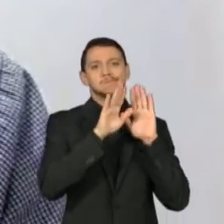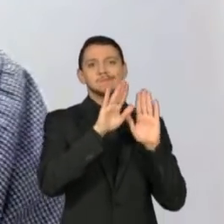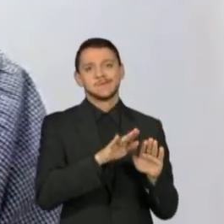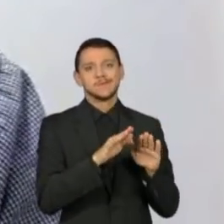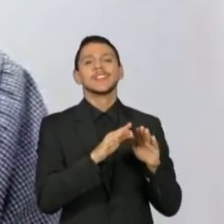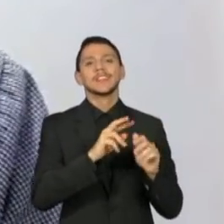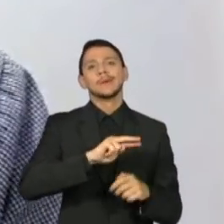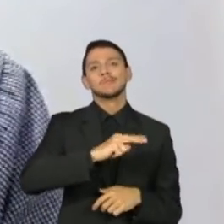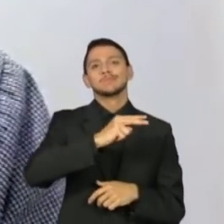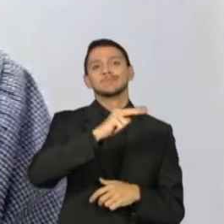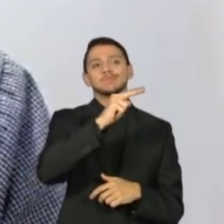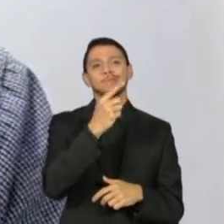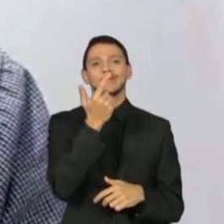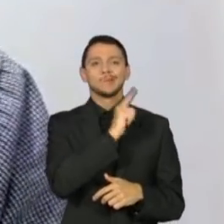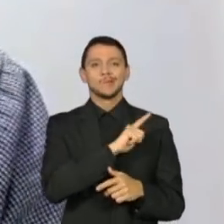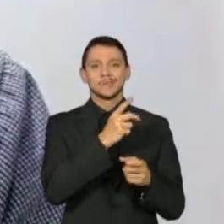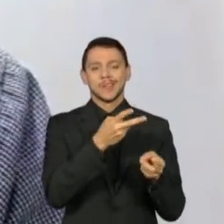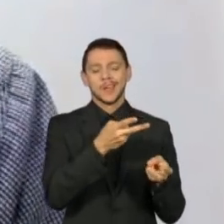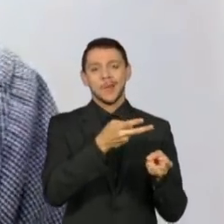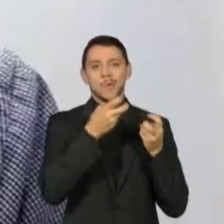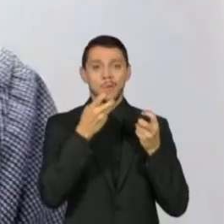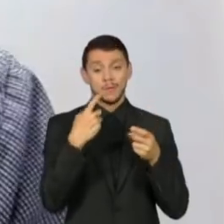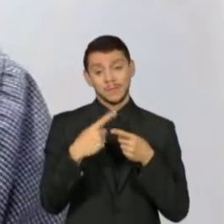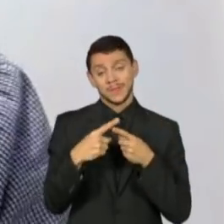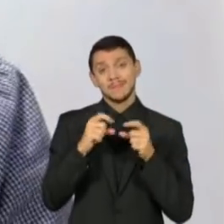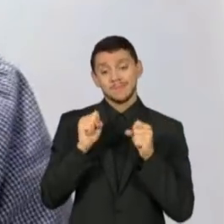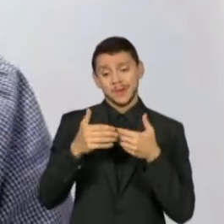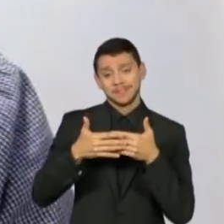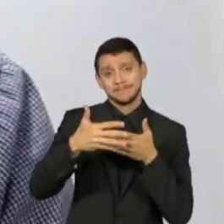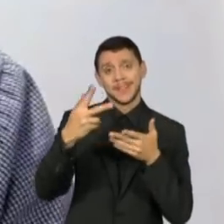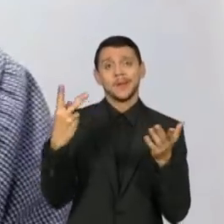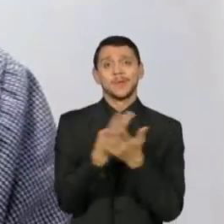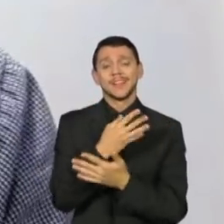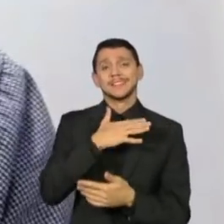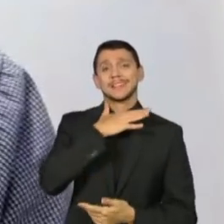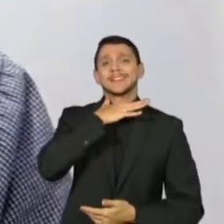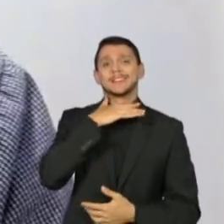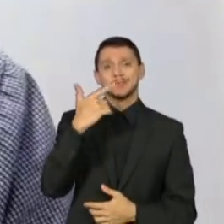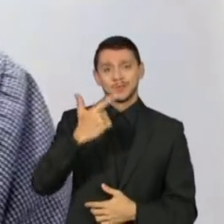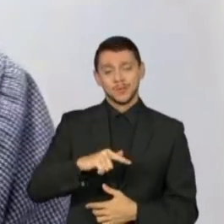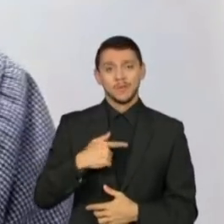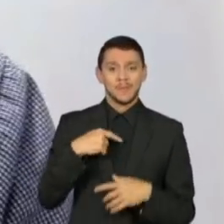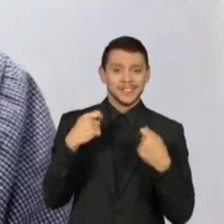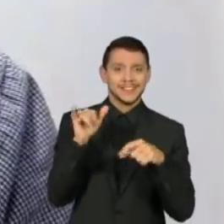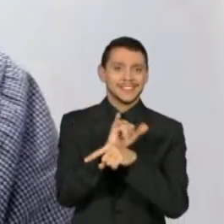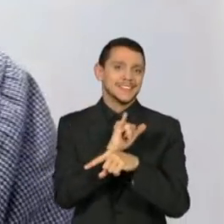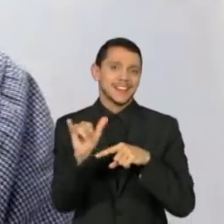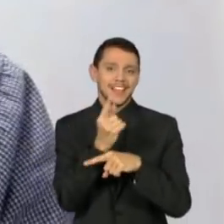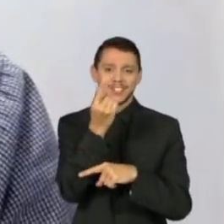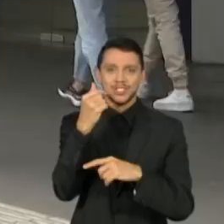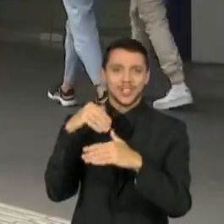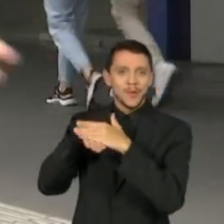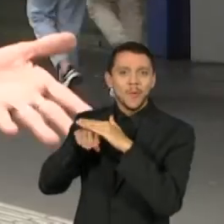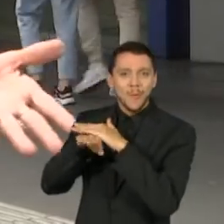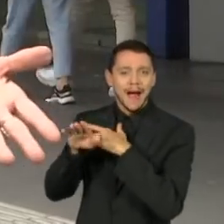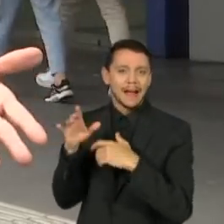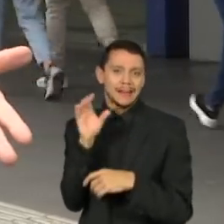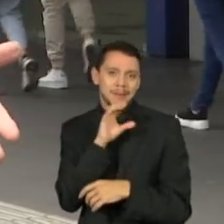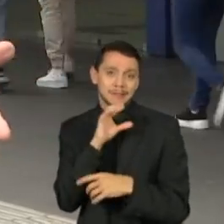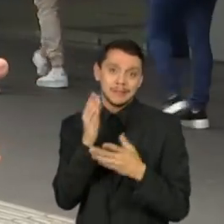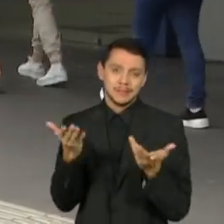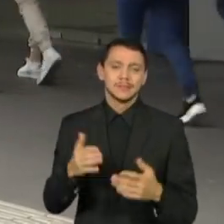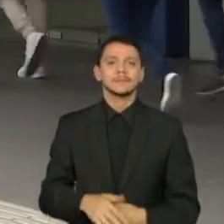porque cedo ou tarde vem uma nova crise e a gente precisa ter um colchão financeiro, uma reserva de emergência. Tão